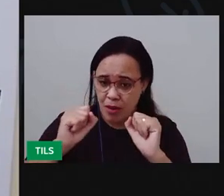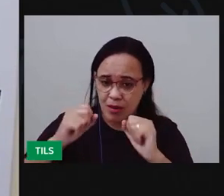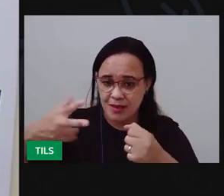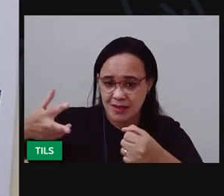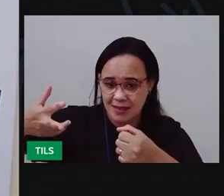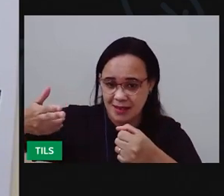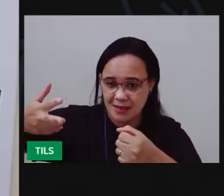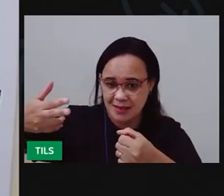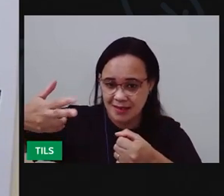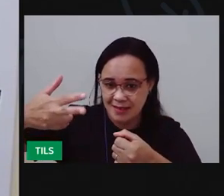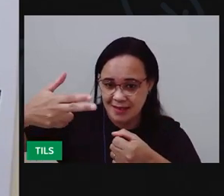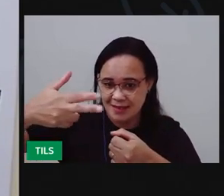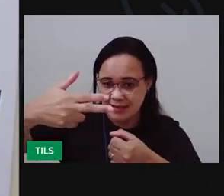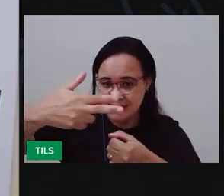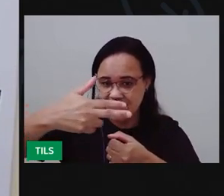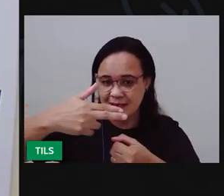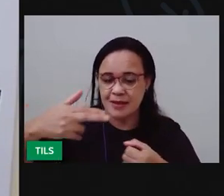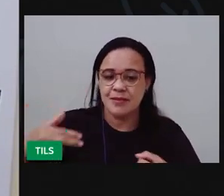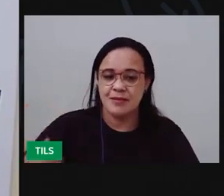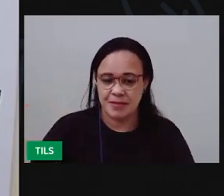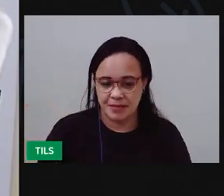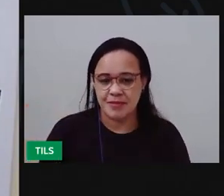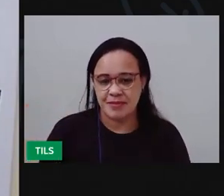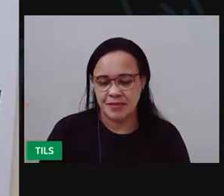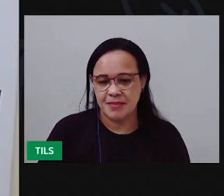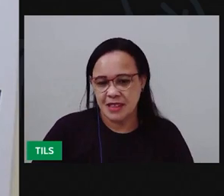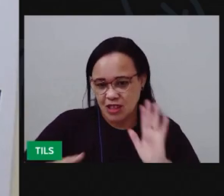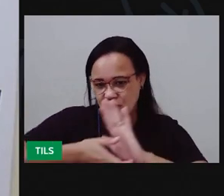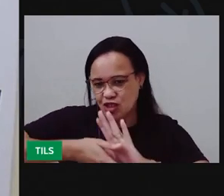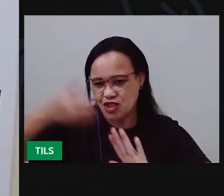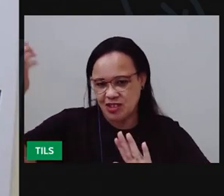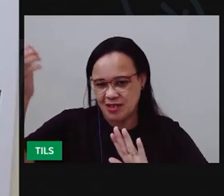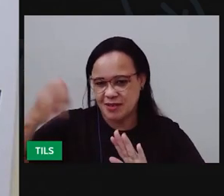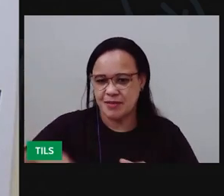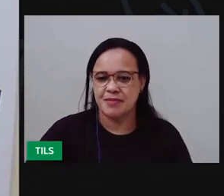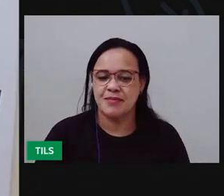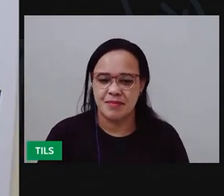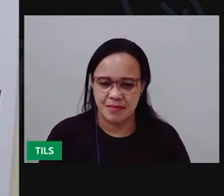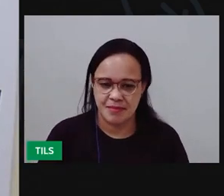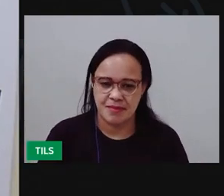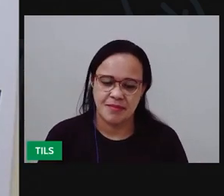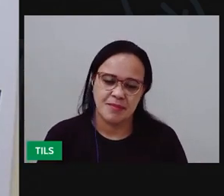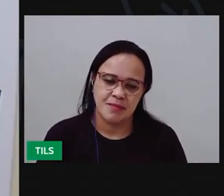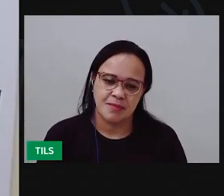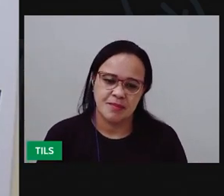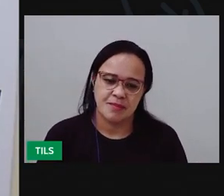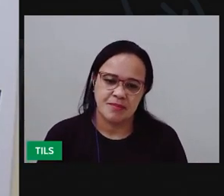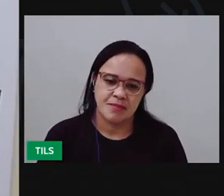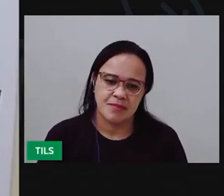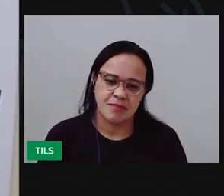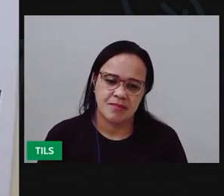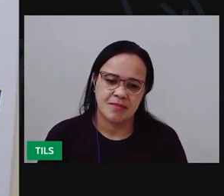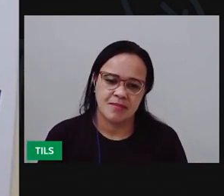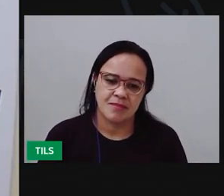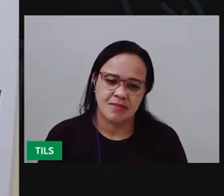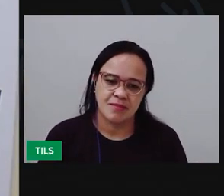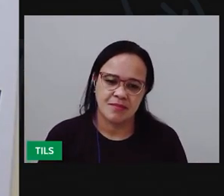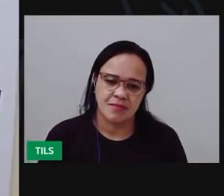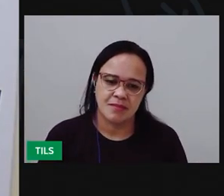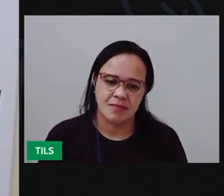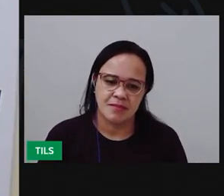laterais aqui dessa bandeja de isopor. Vou deixar ela em um formato